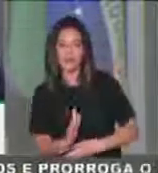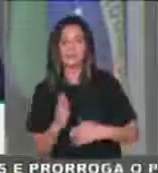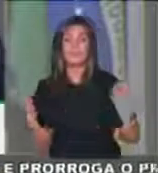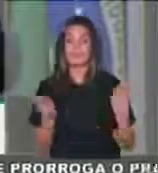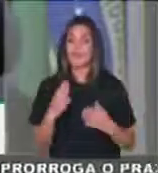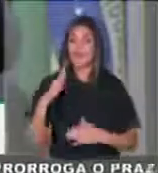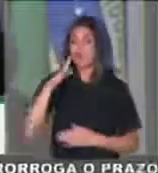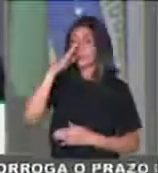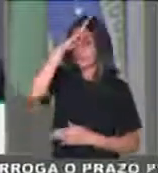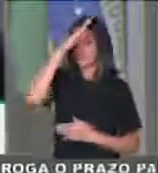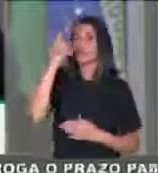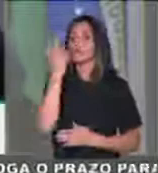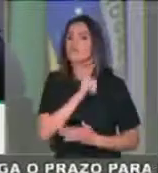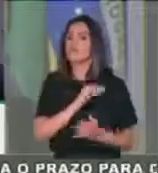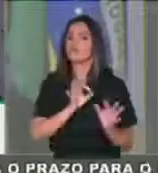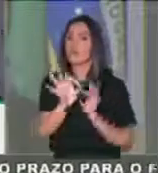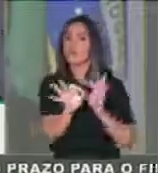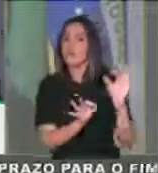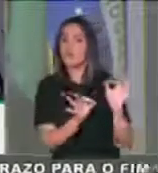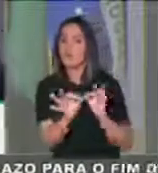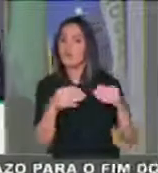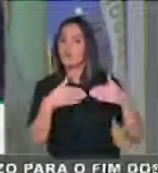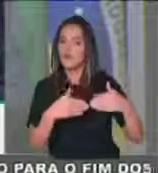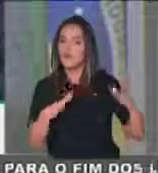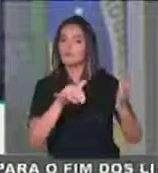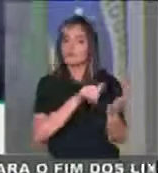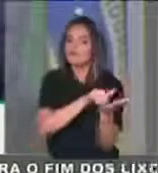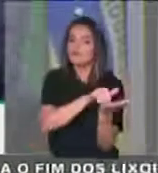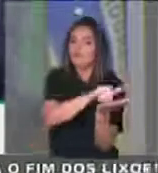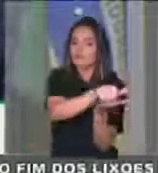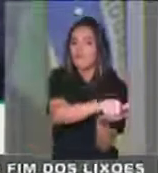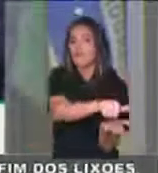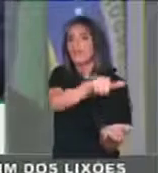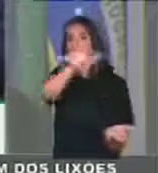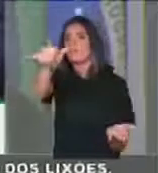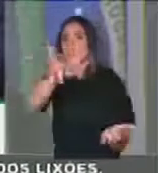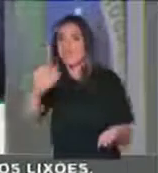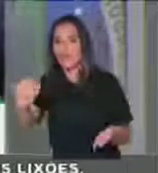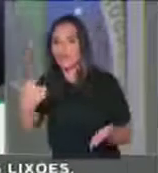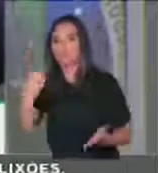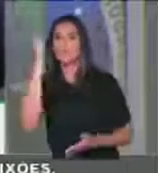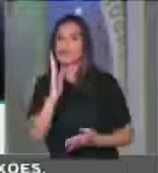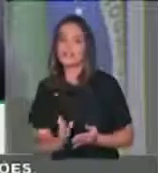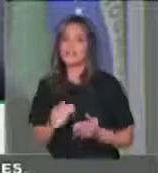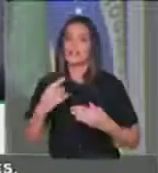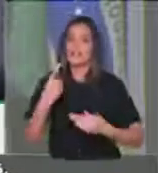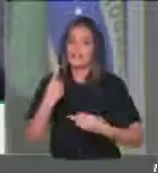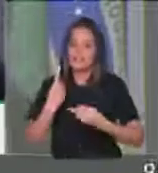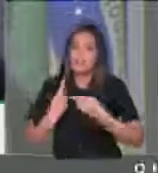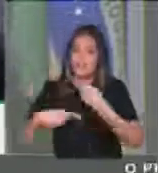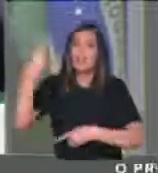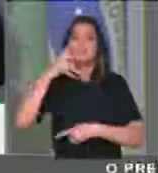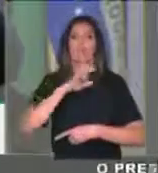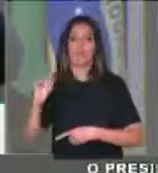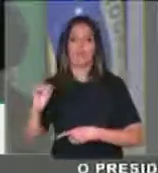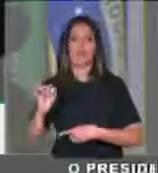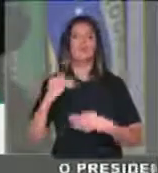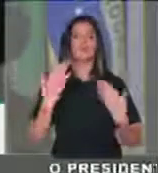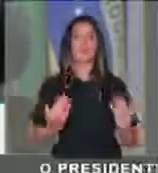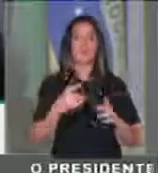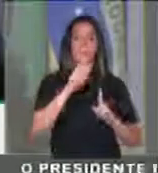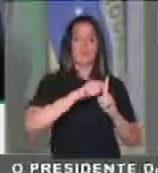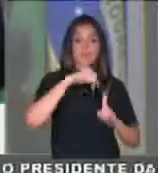novembro de 2012. Desde novembro de 2012, não havia um